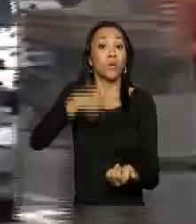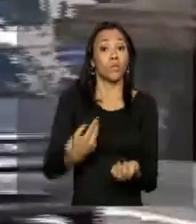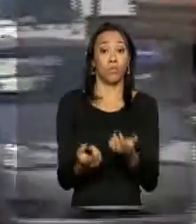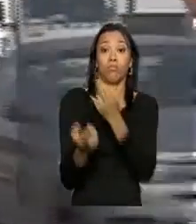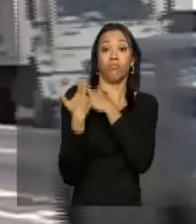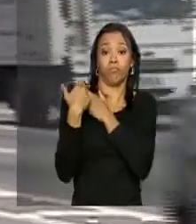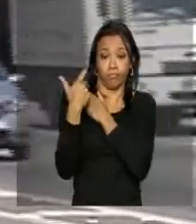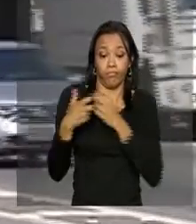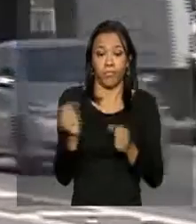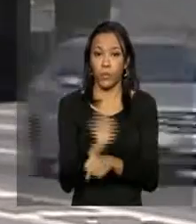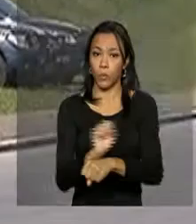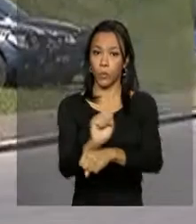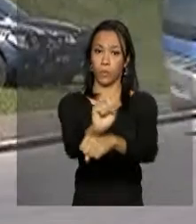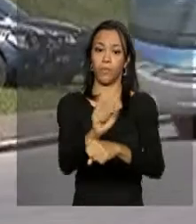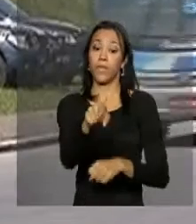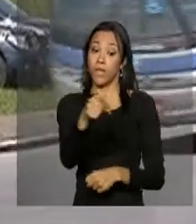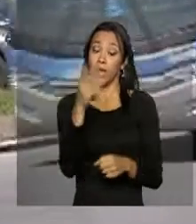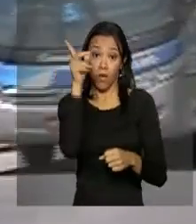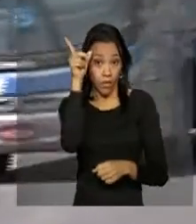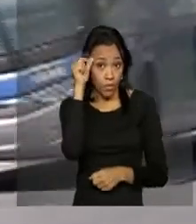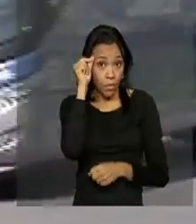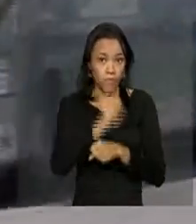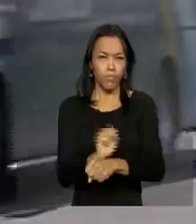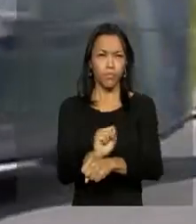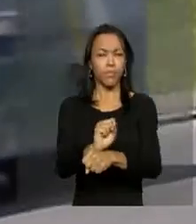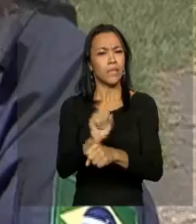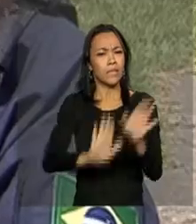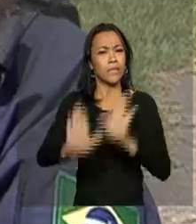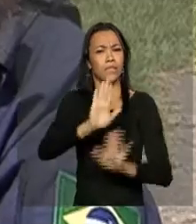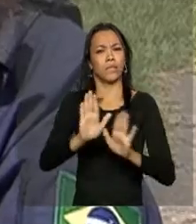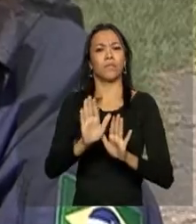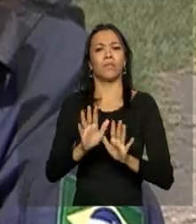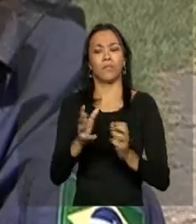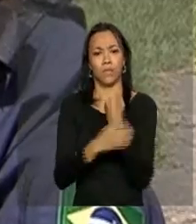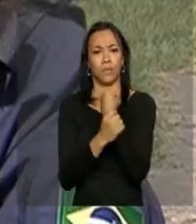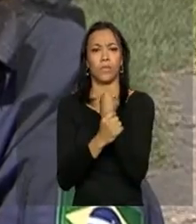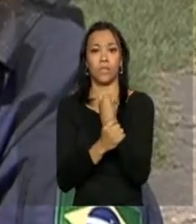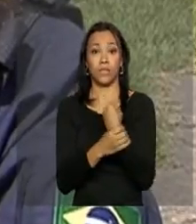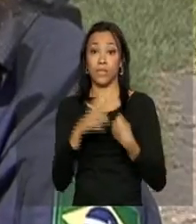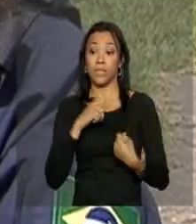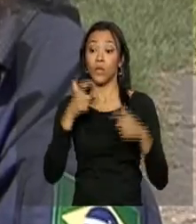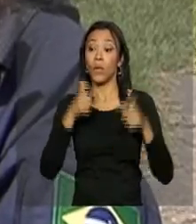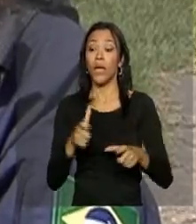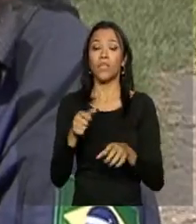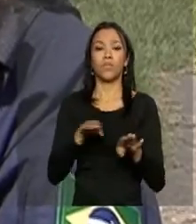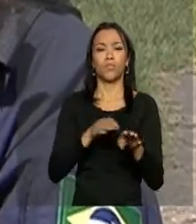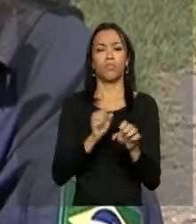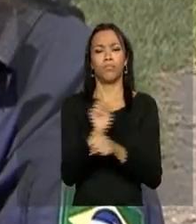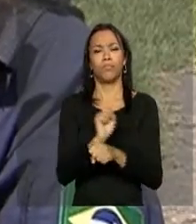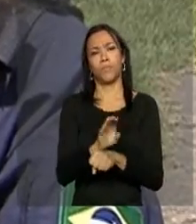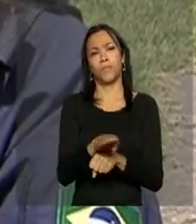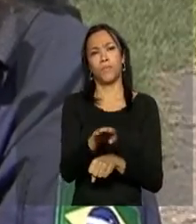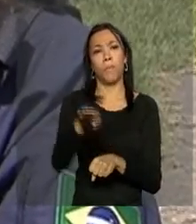uma viagem tranquila, sempre é bom ficar atento às dicas de segurança. Verificar se tem pontos de paradas, procurar